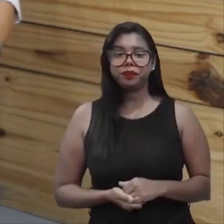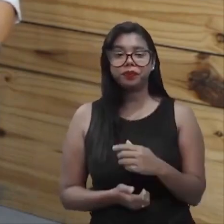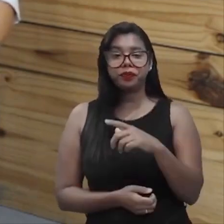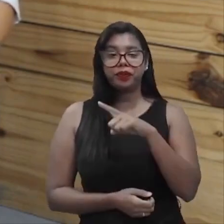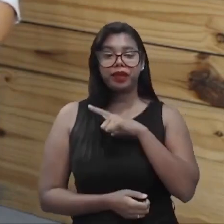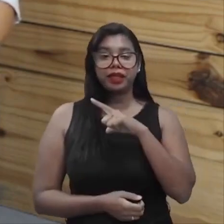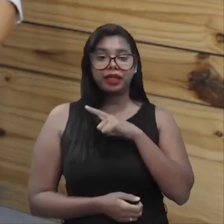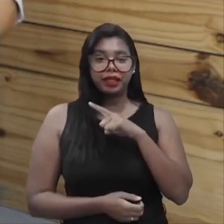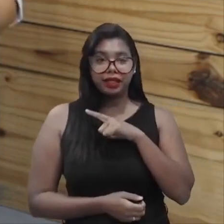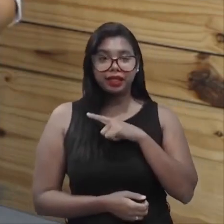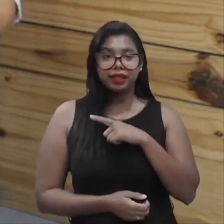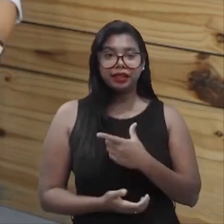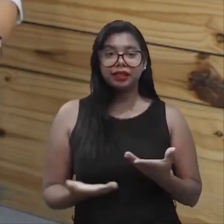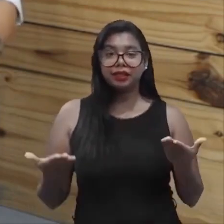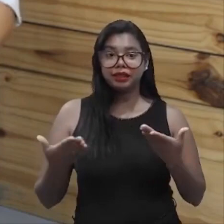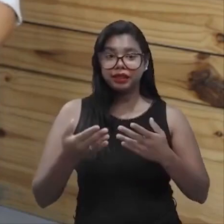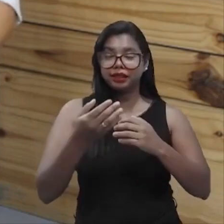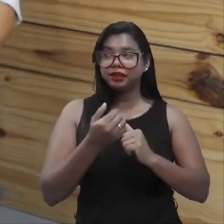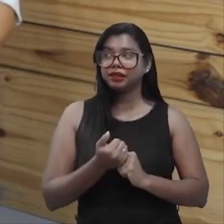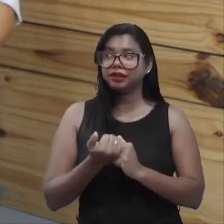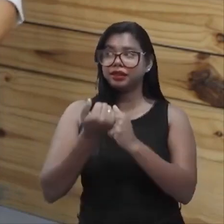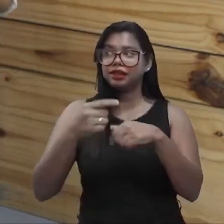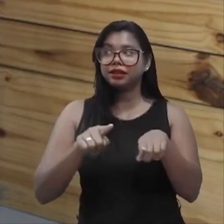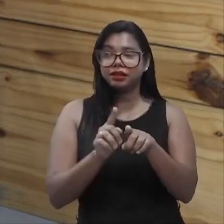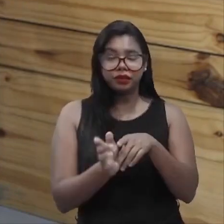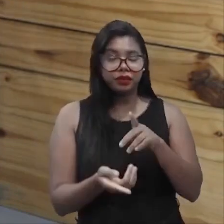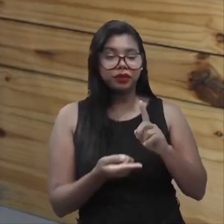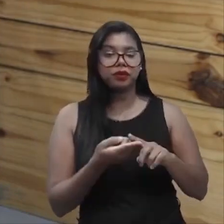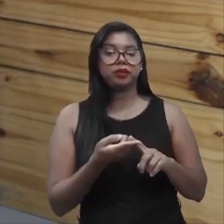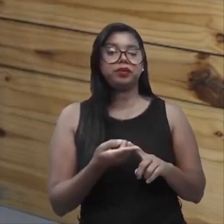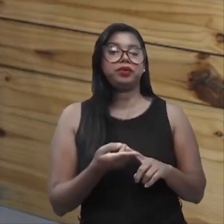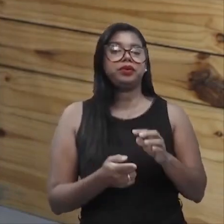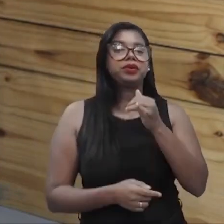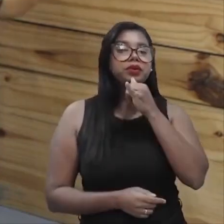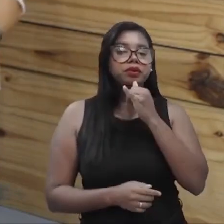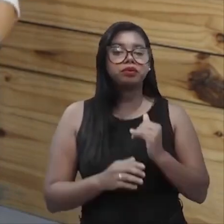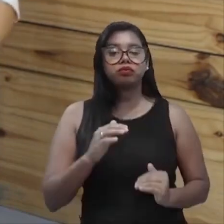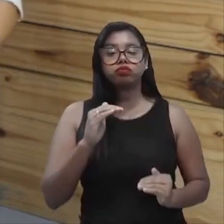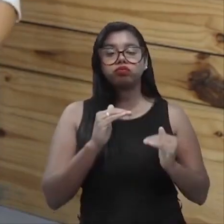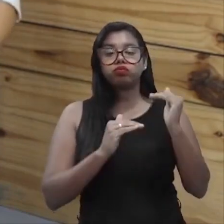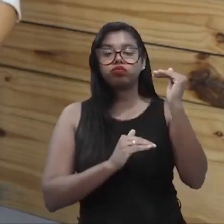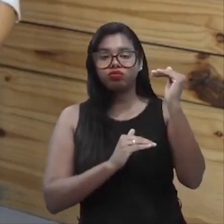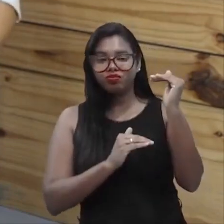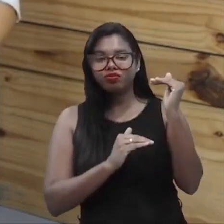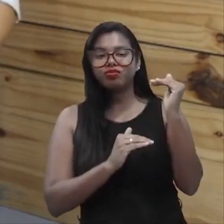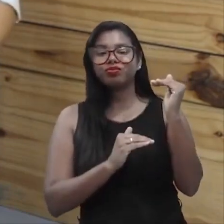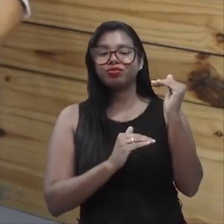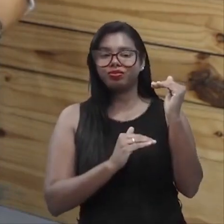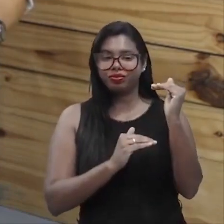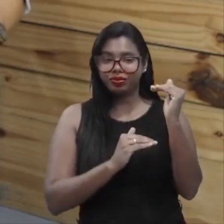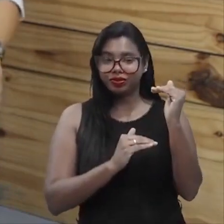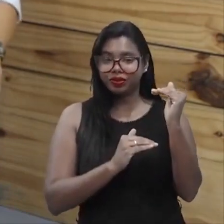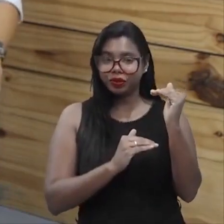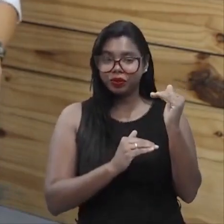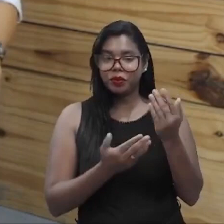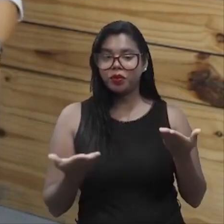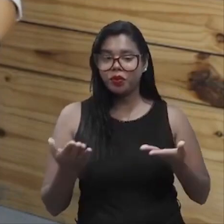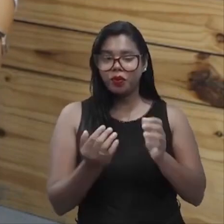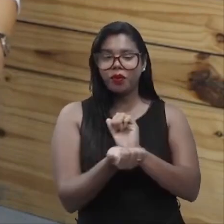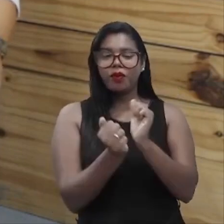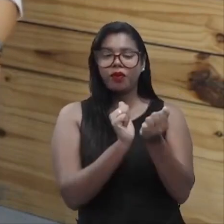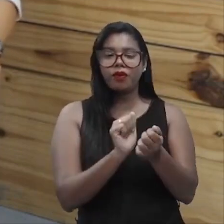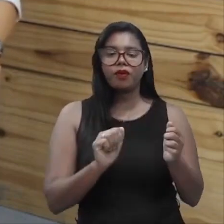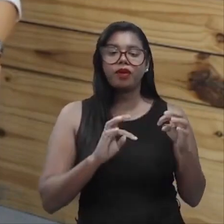esse apoio de quem está lá no topo da pirâmide, no nível estratégico,